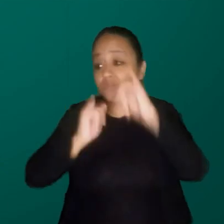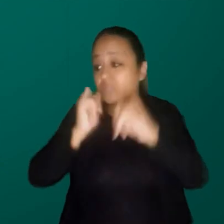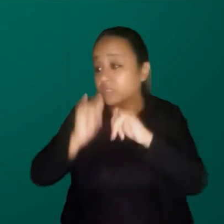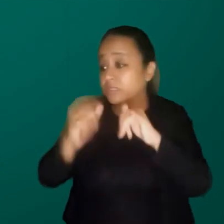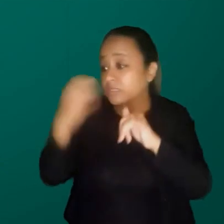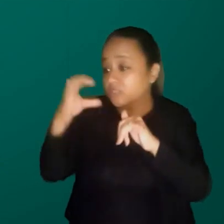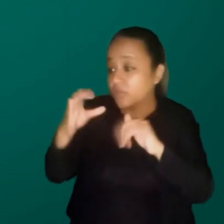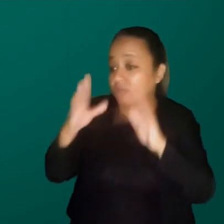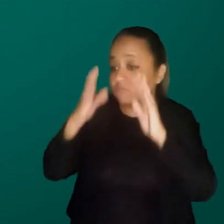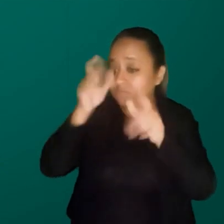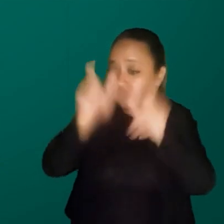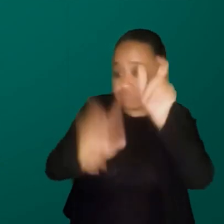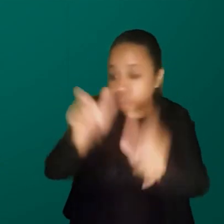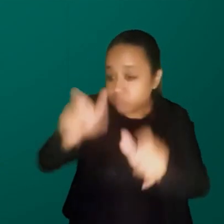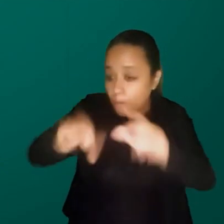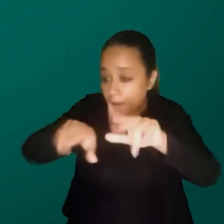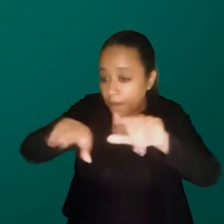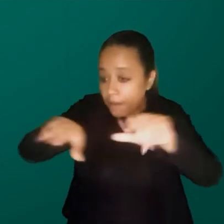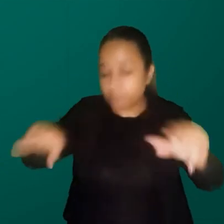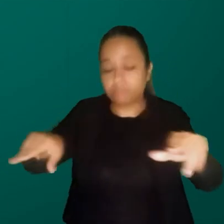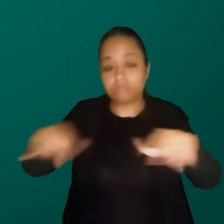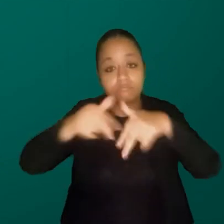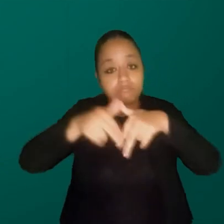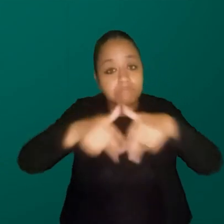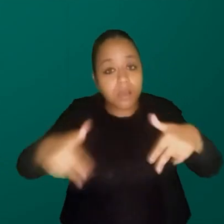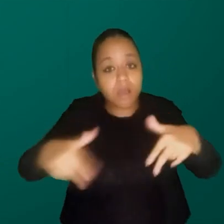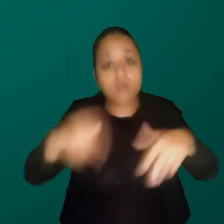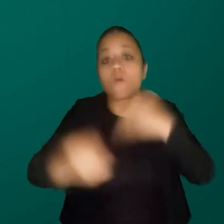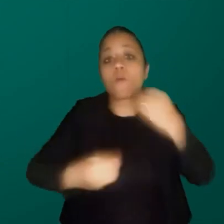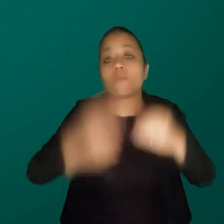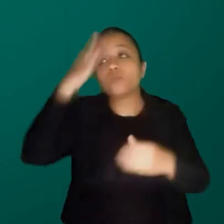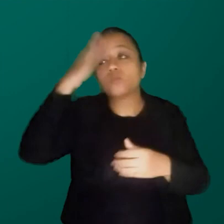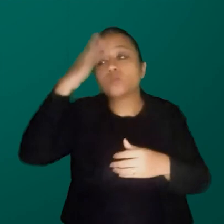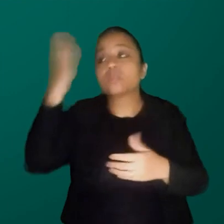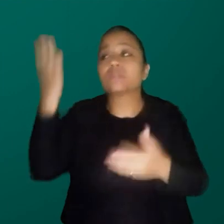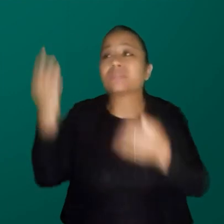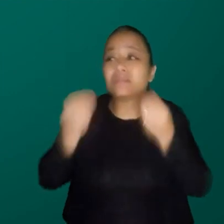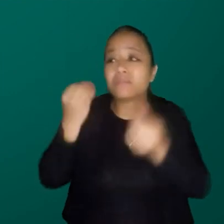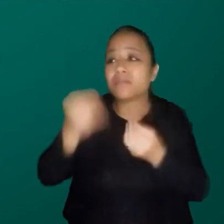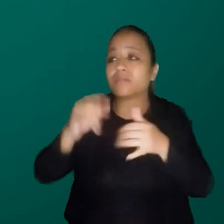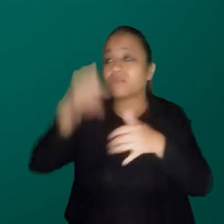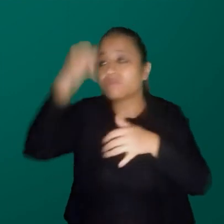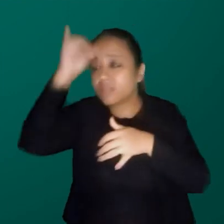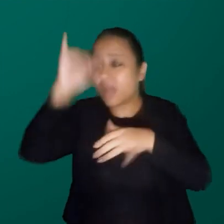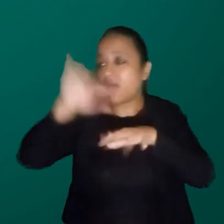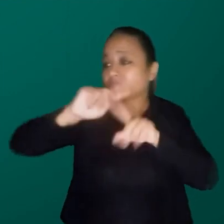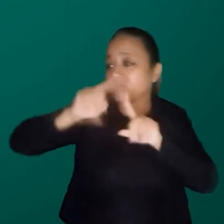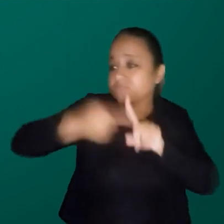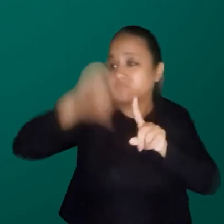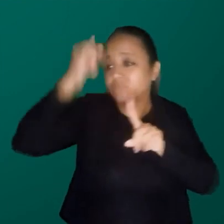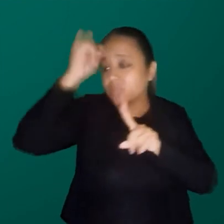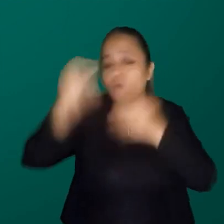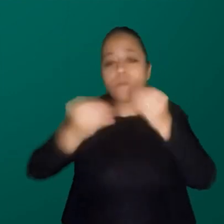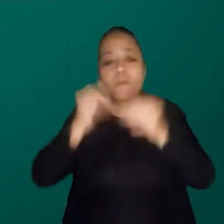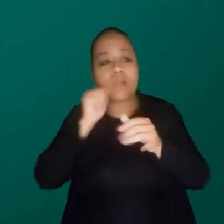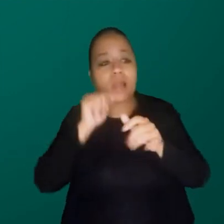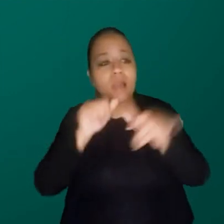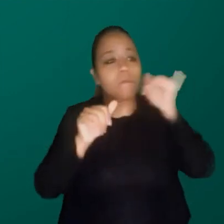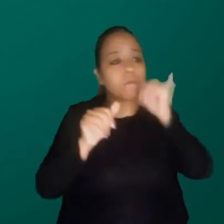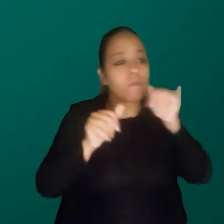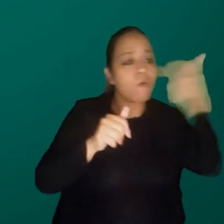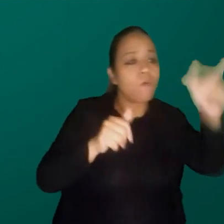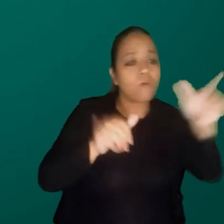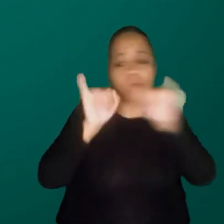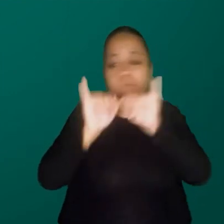divulgação científica para a diversidade. Então, como essas pessoas vão saber como elas vão se prevenir? Como que uma mulher faz sexo com